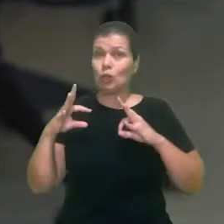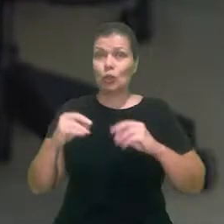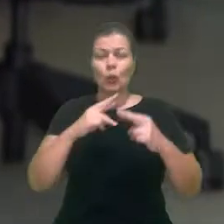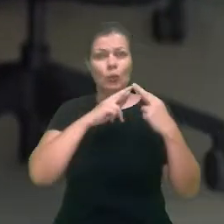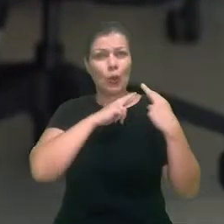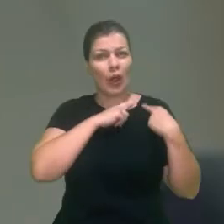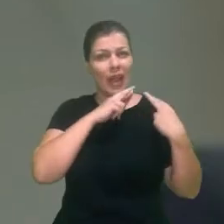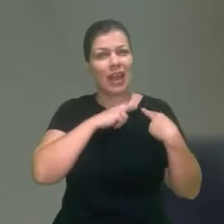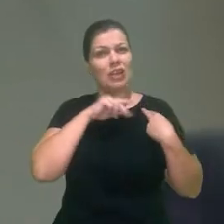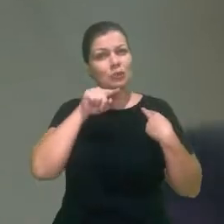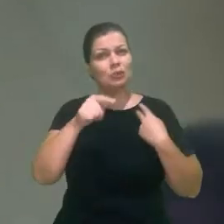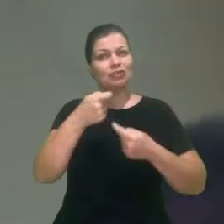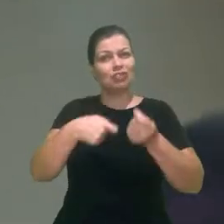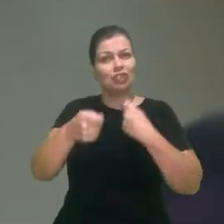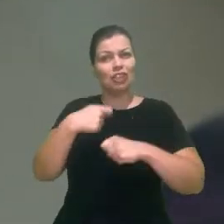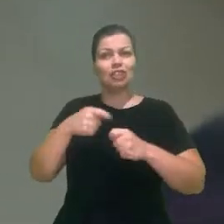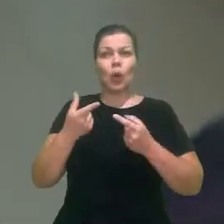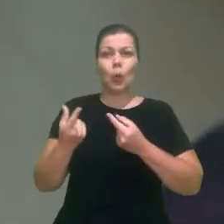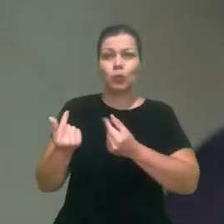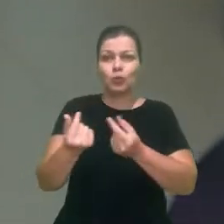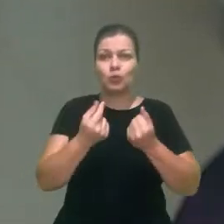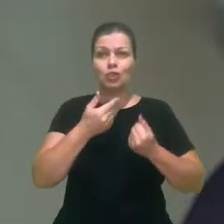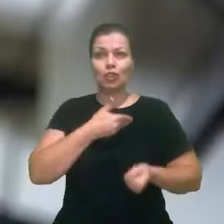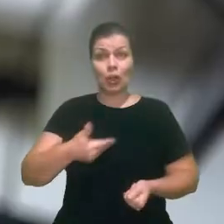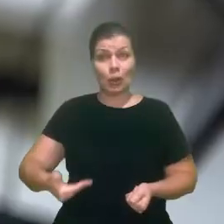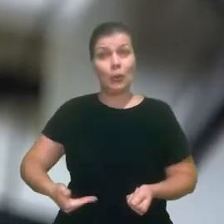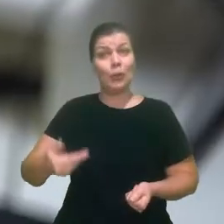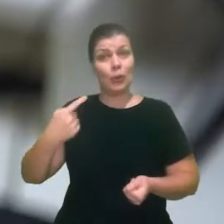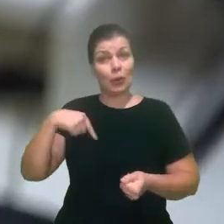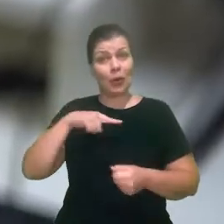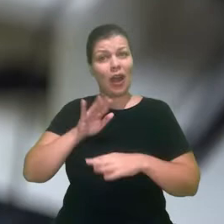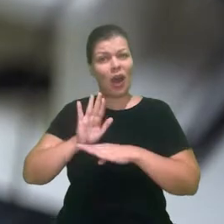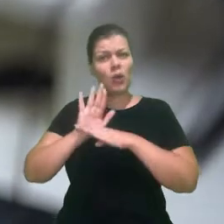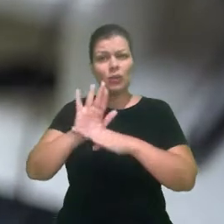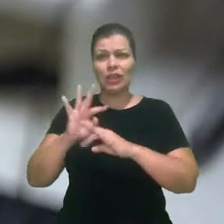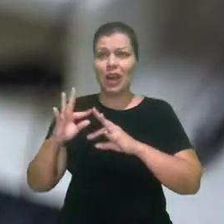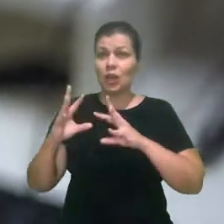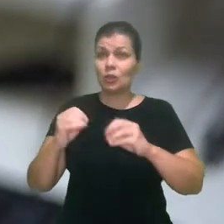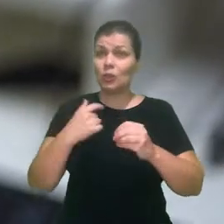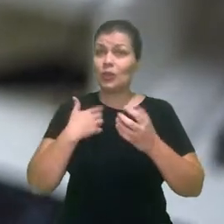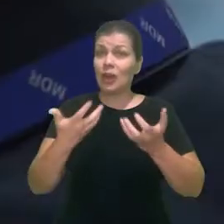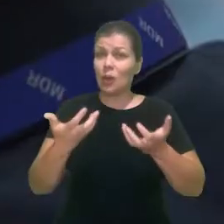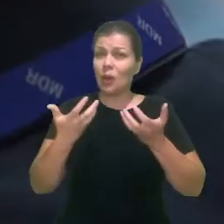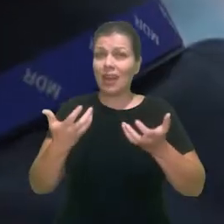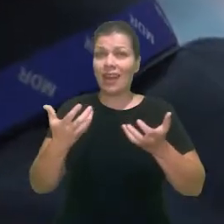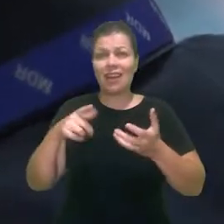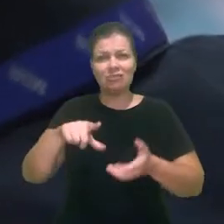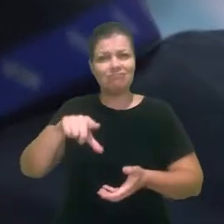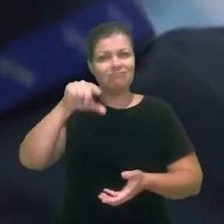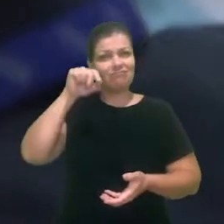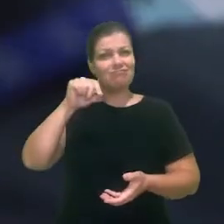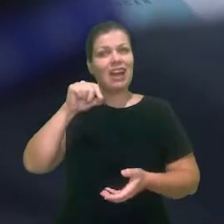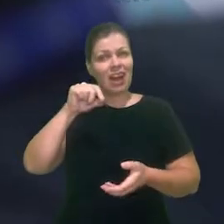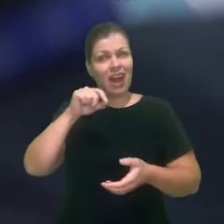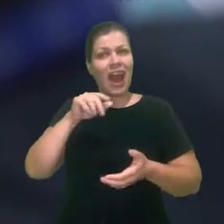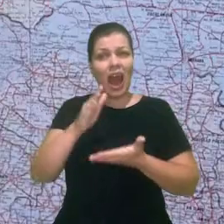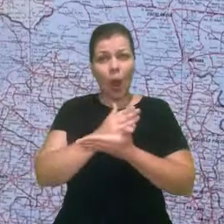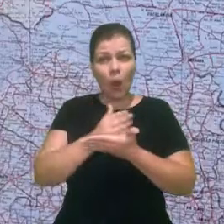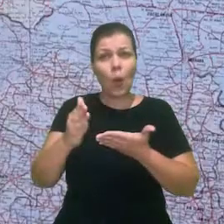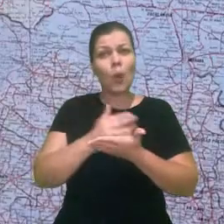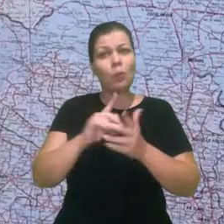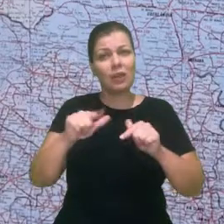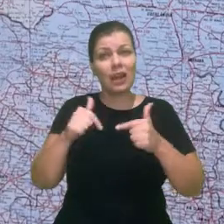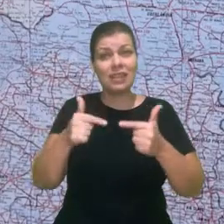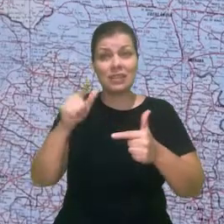públicos. E é no sentido de auxiliar a todos no exercício dessa importante e difícil tarefa que eu quero destacar hoje, entre as nossas ações,